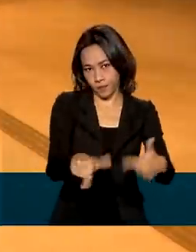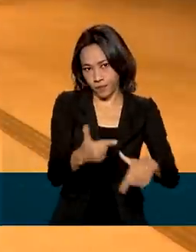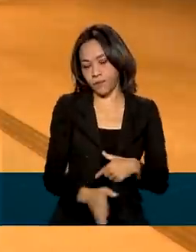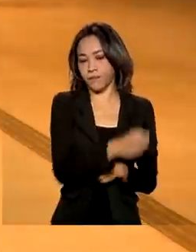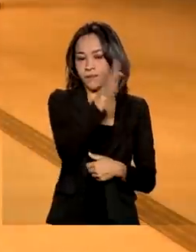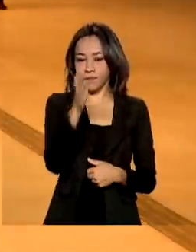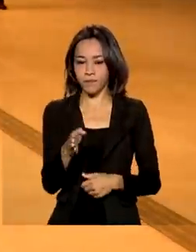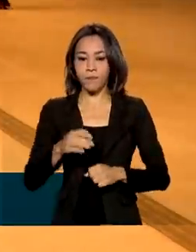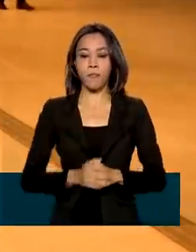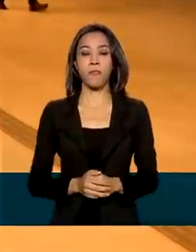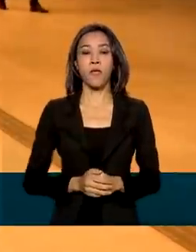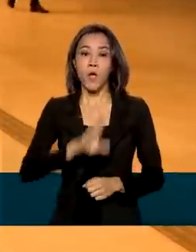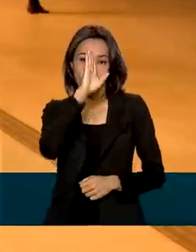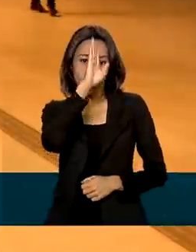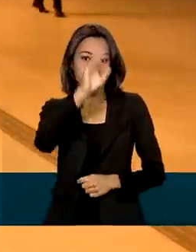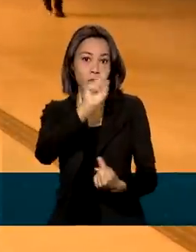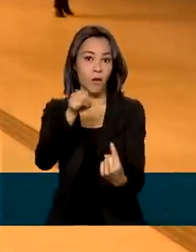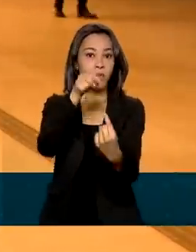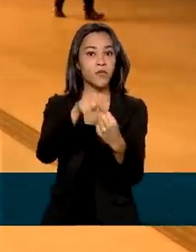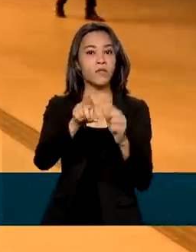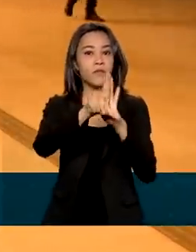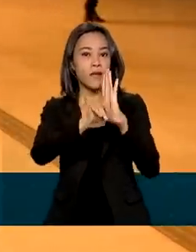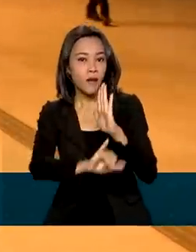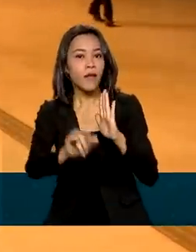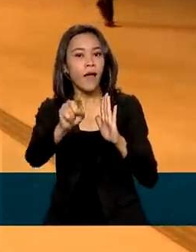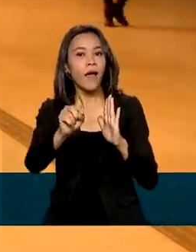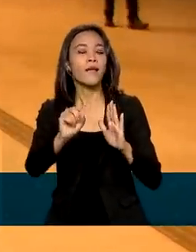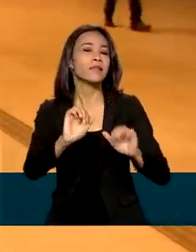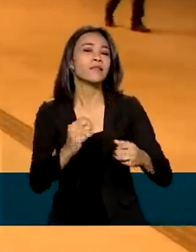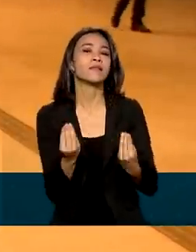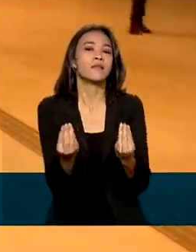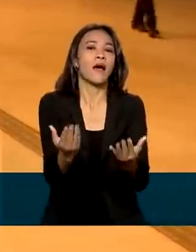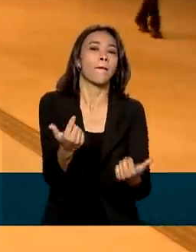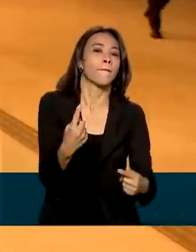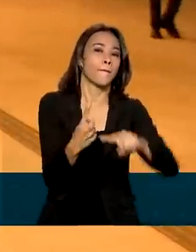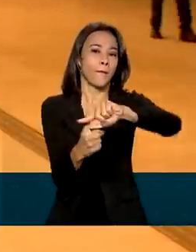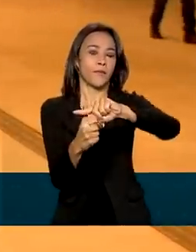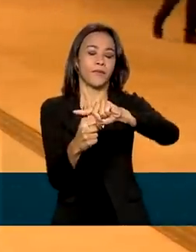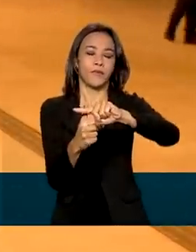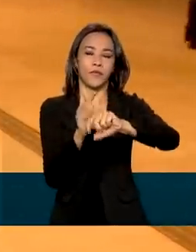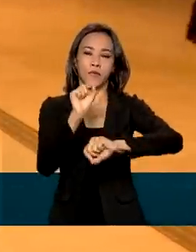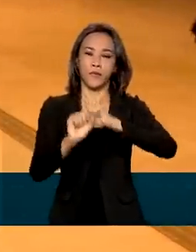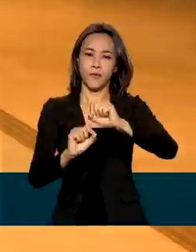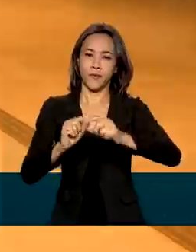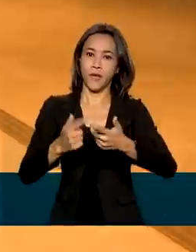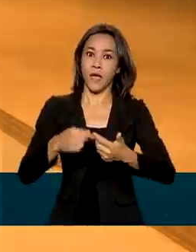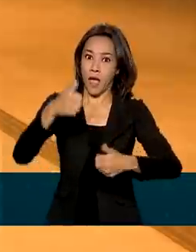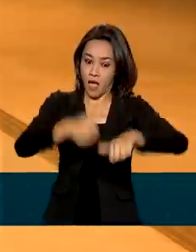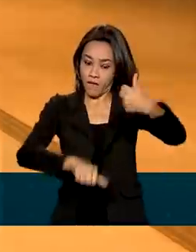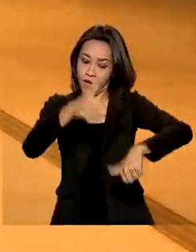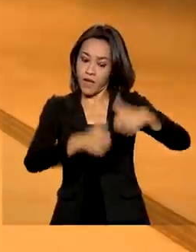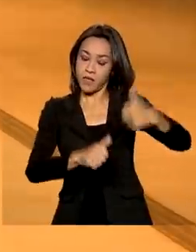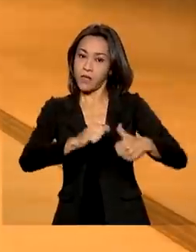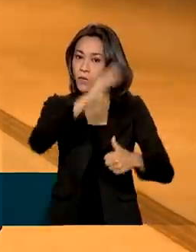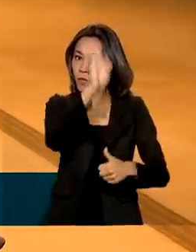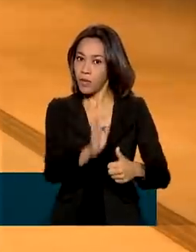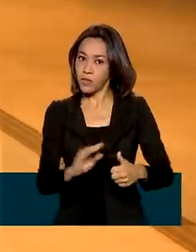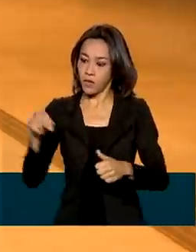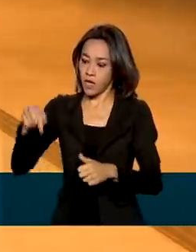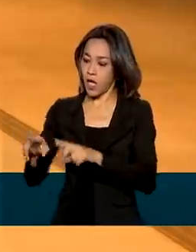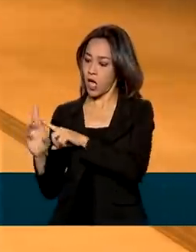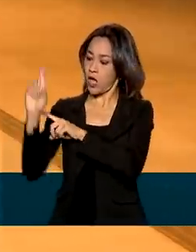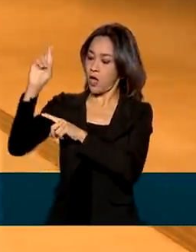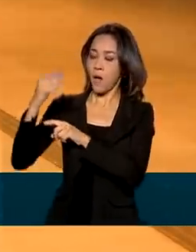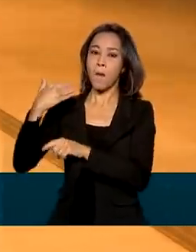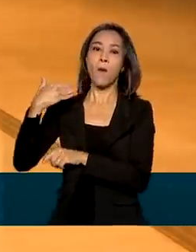objetivo da nova lei é impactar de forma positiva o desempenho do Brasil no ranking Doing Business, elaborado pelo Banco